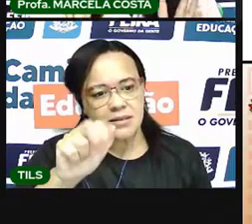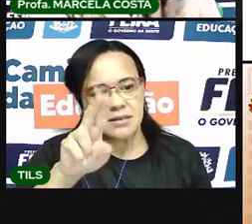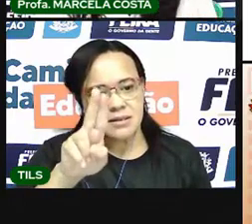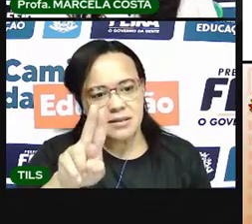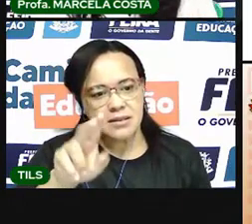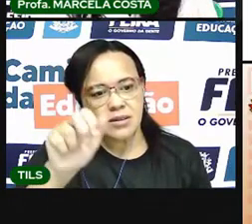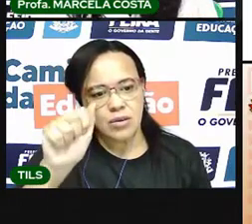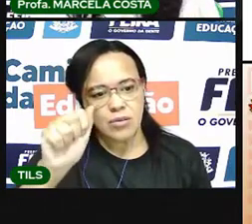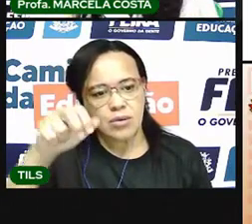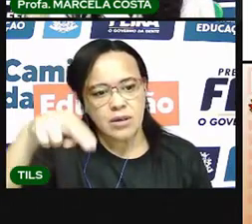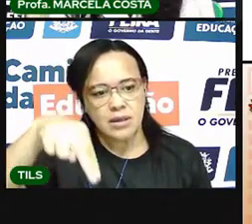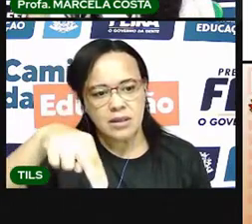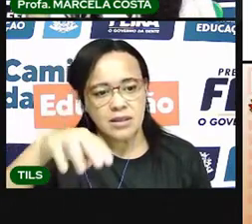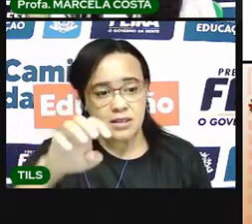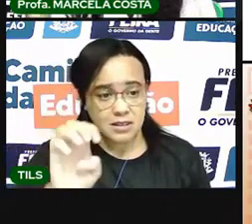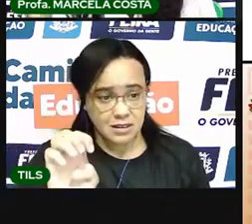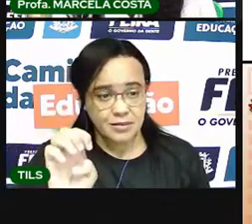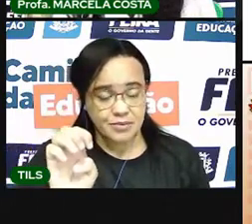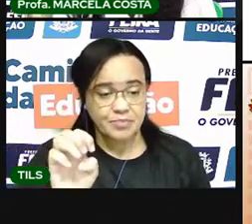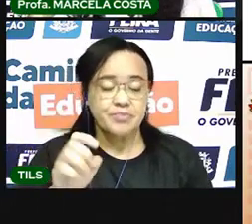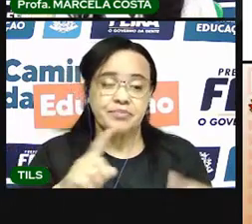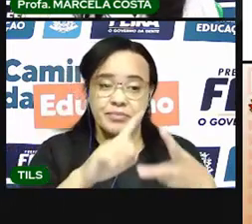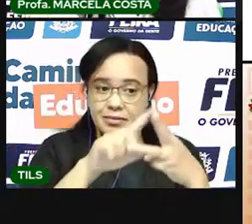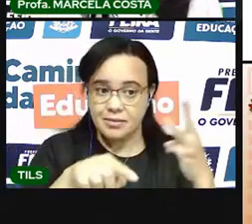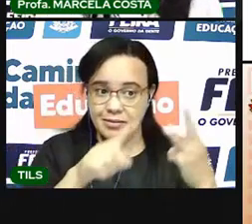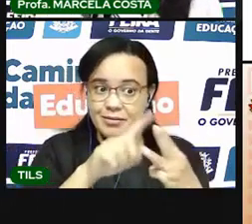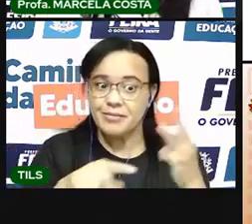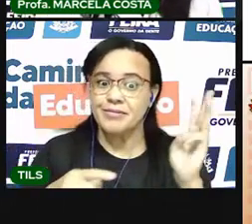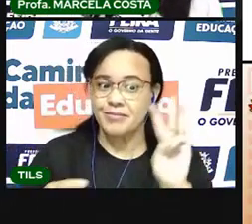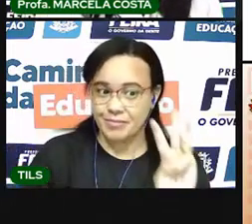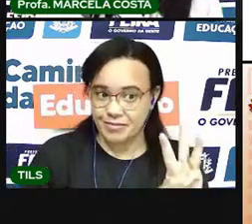Tauane. Três vezes.